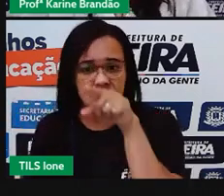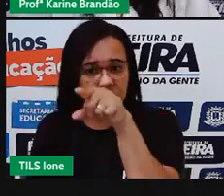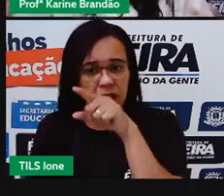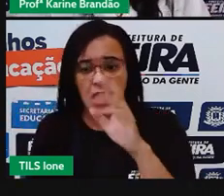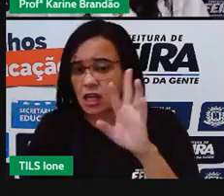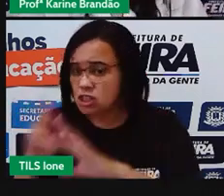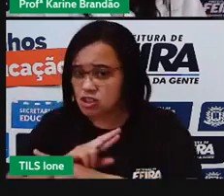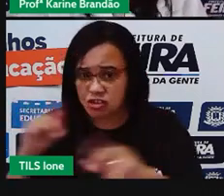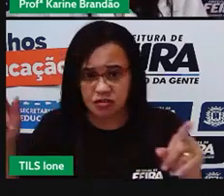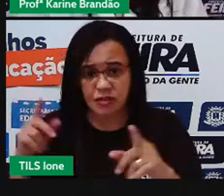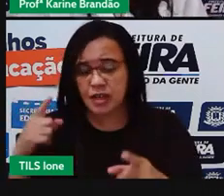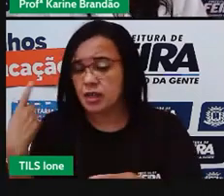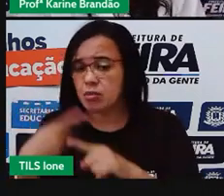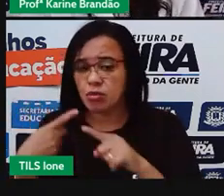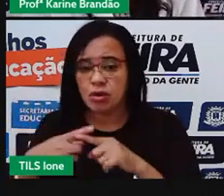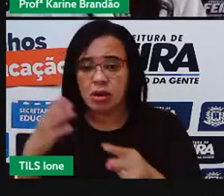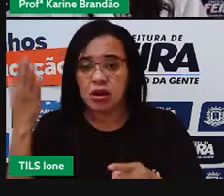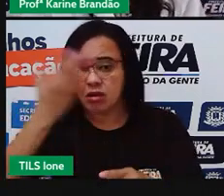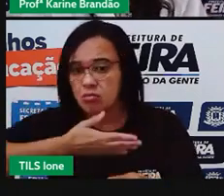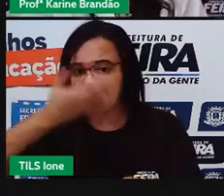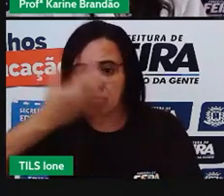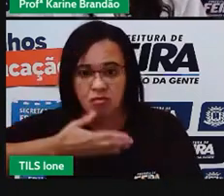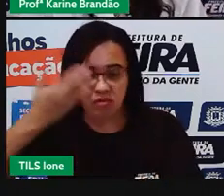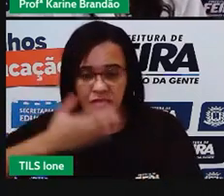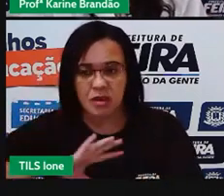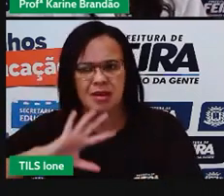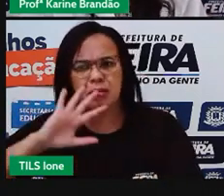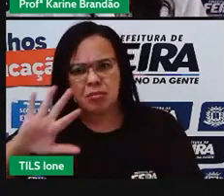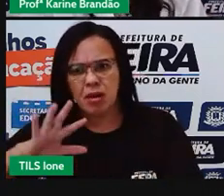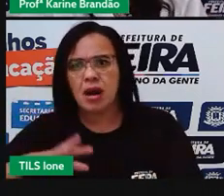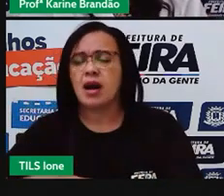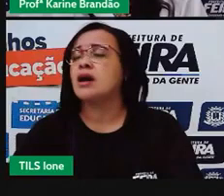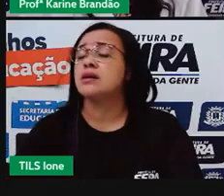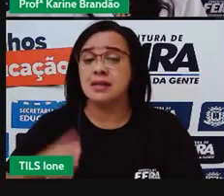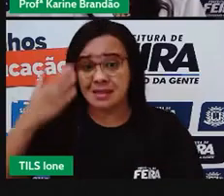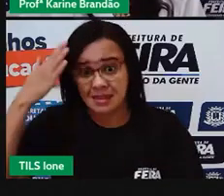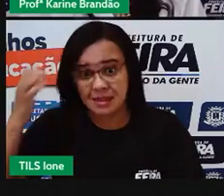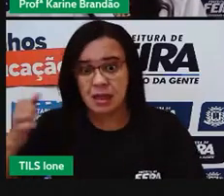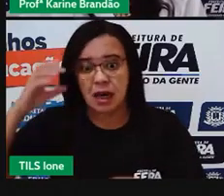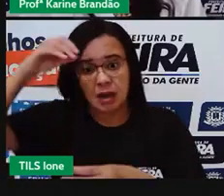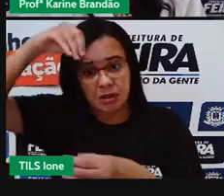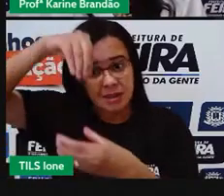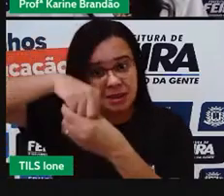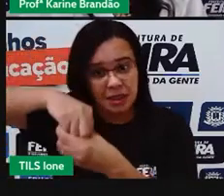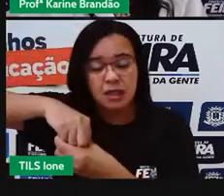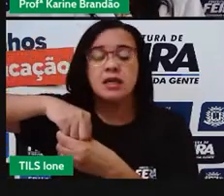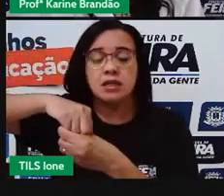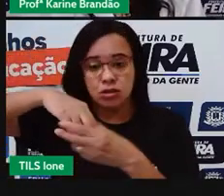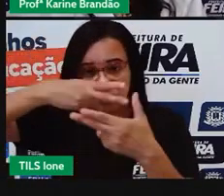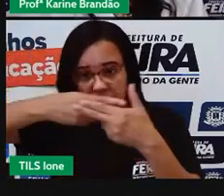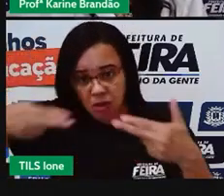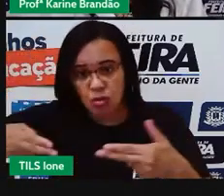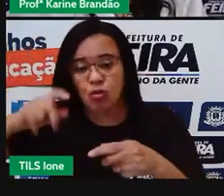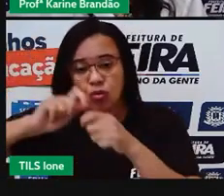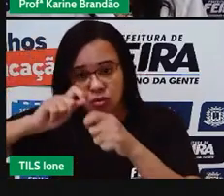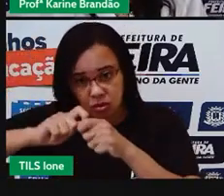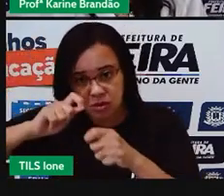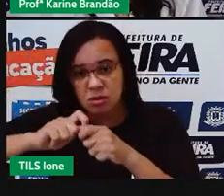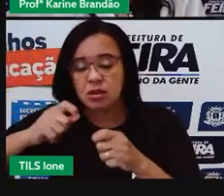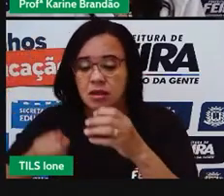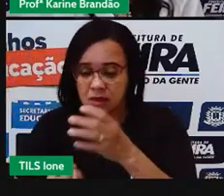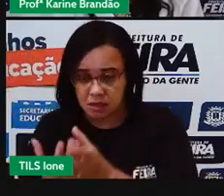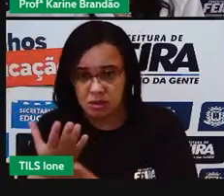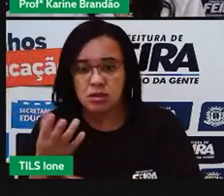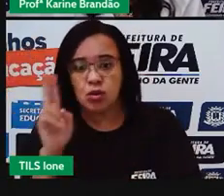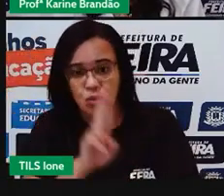a quantidade de água embutida naquele produto. Certo? Ou seja, apenas a quantidade de